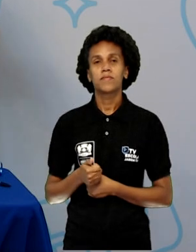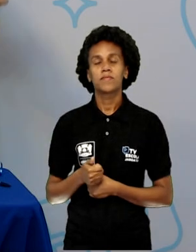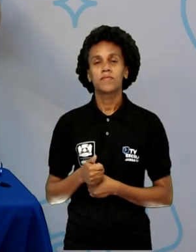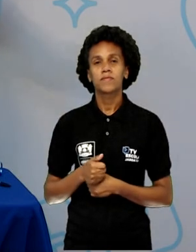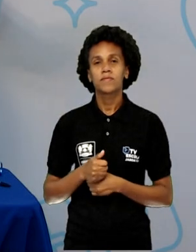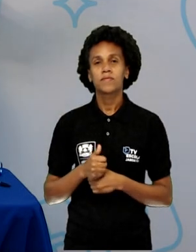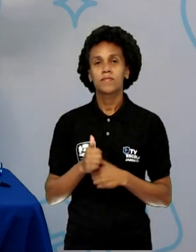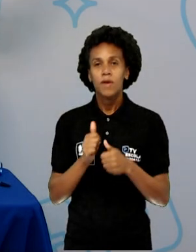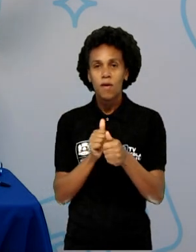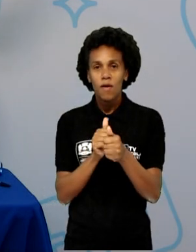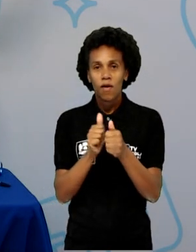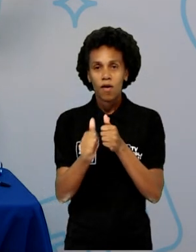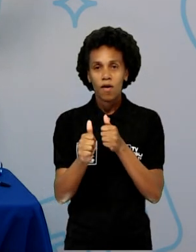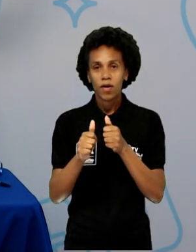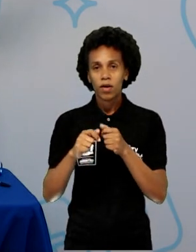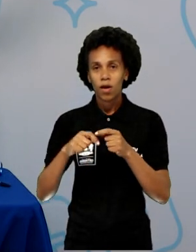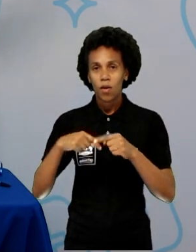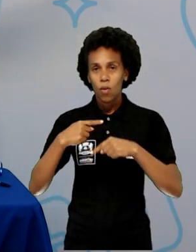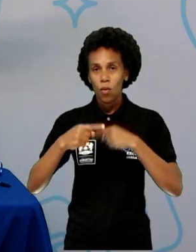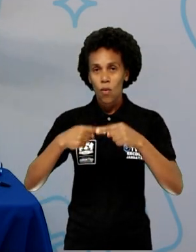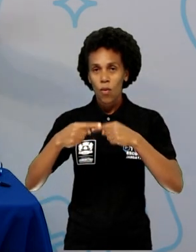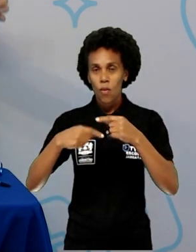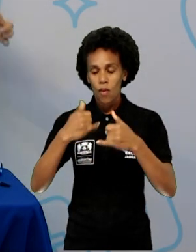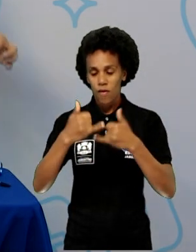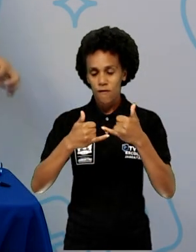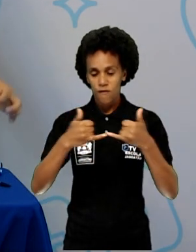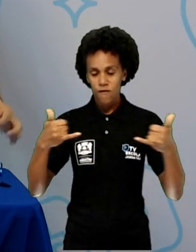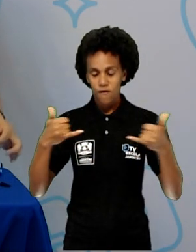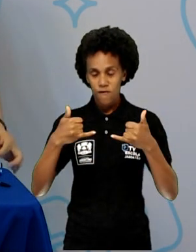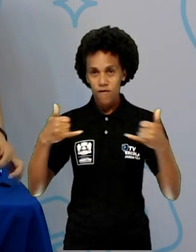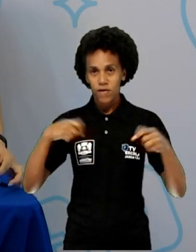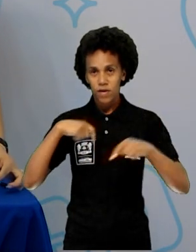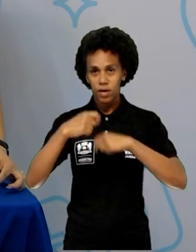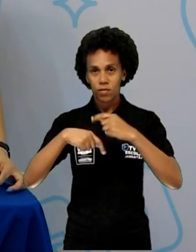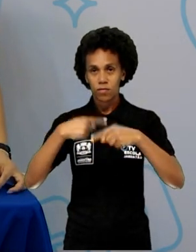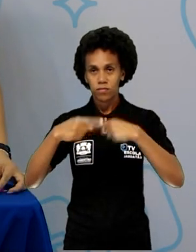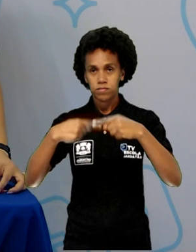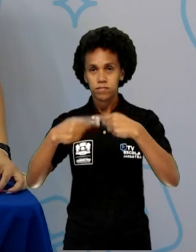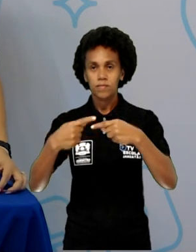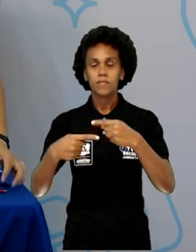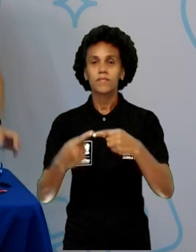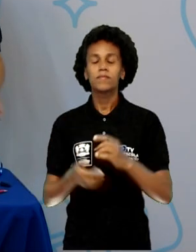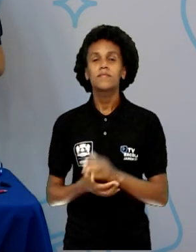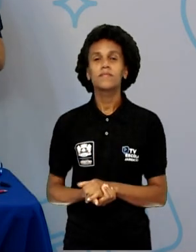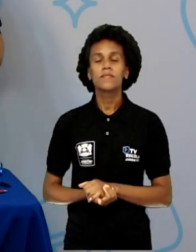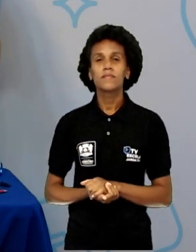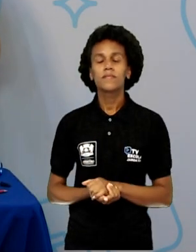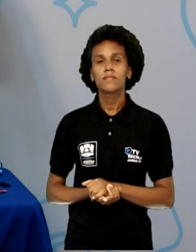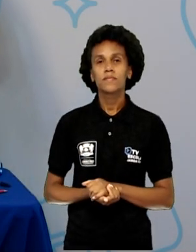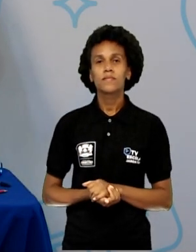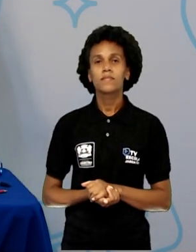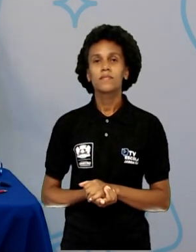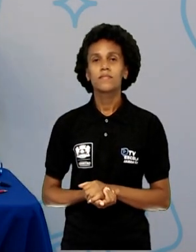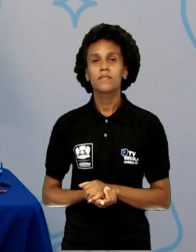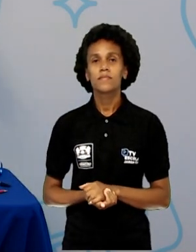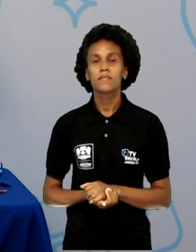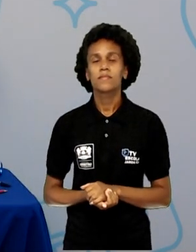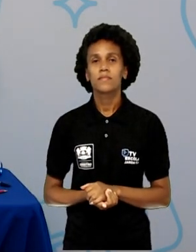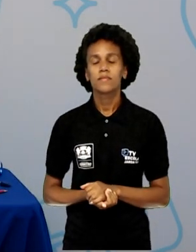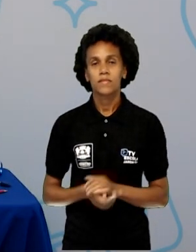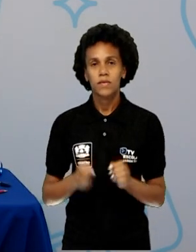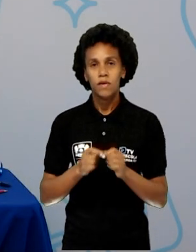Tá bom? Aqui está a nossa tartaruguinha para a corrida. Façam com outra